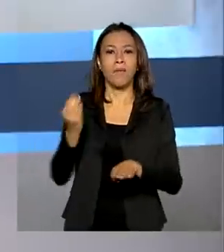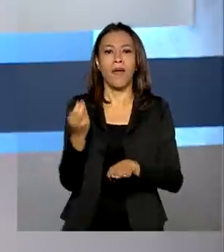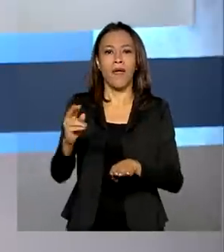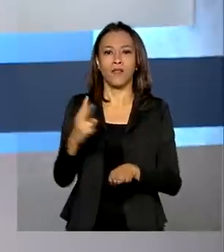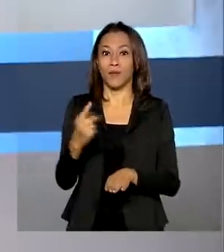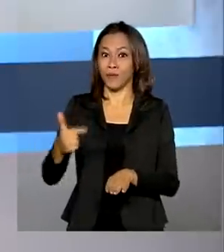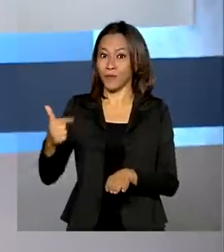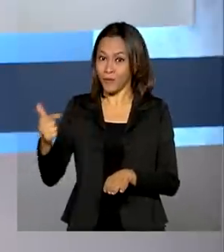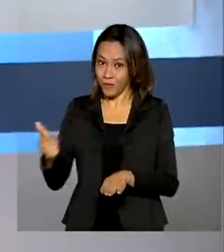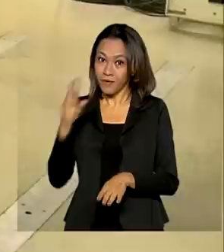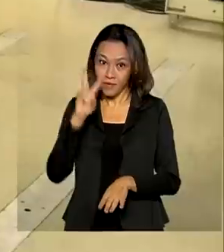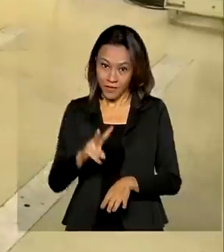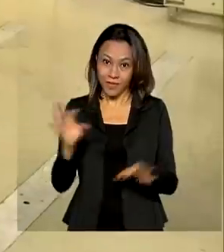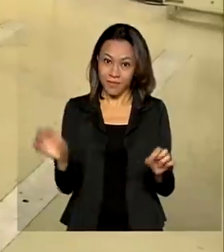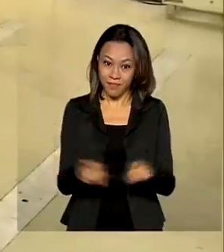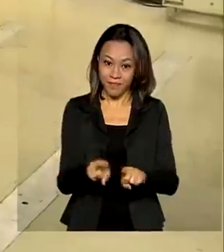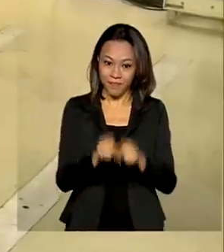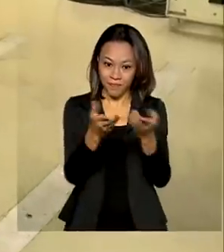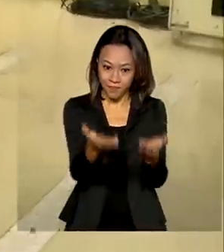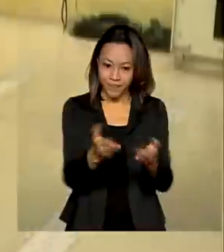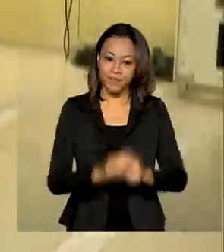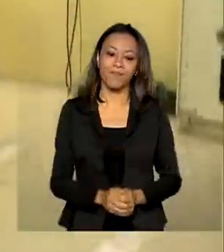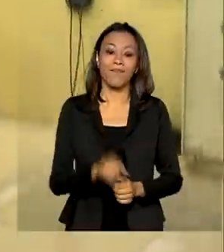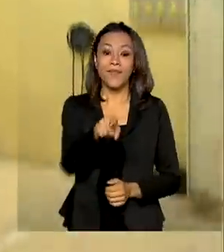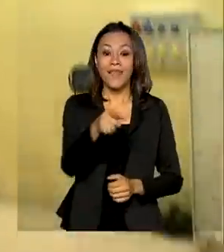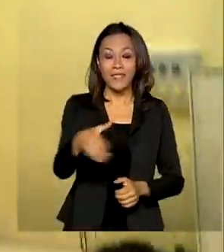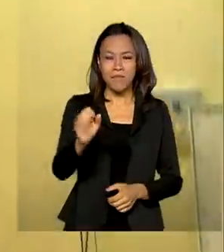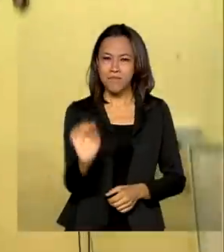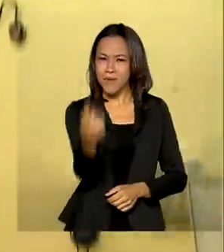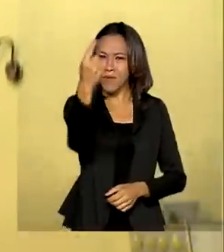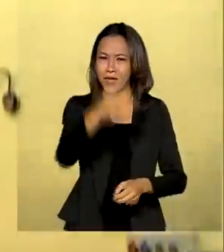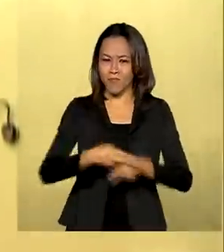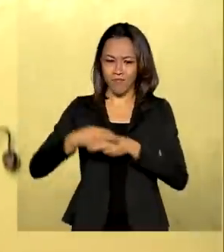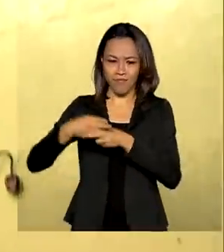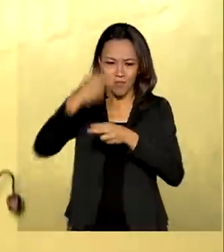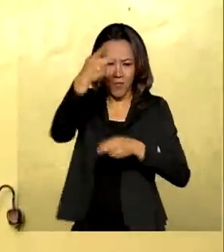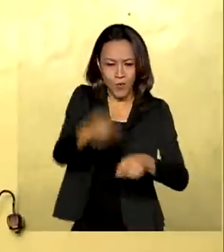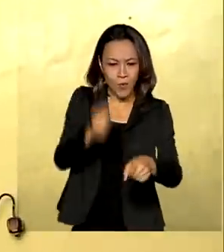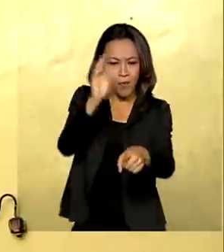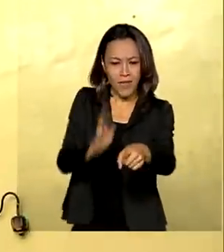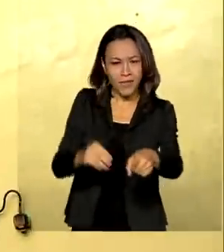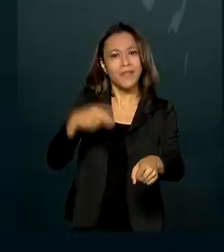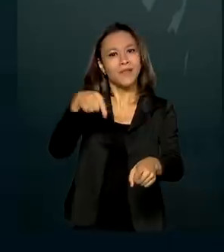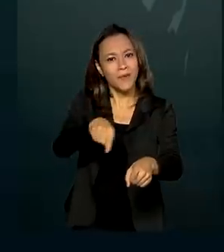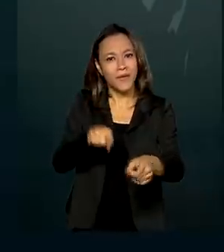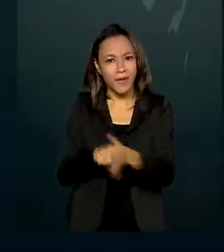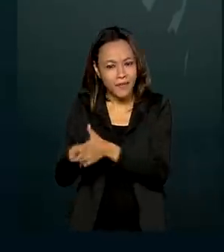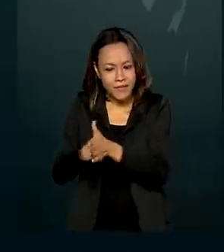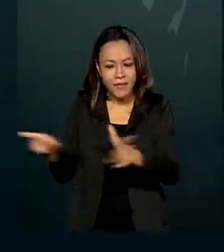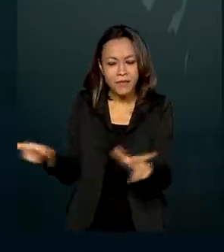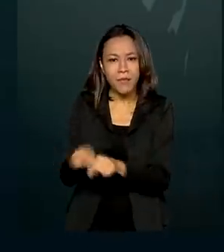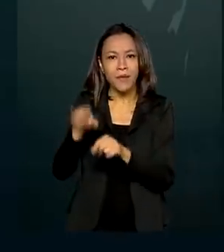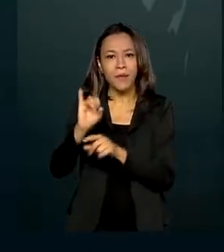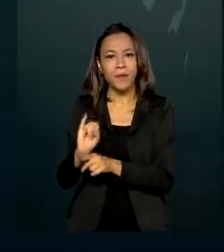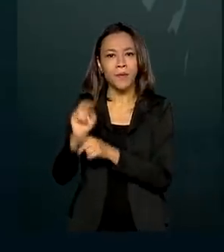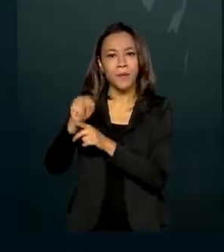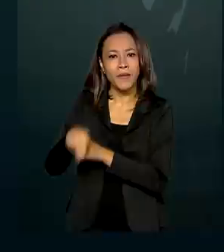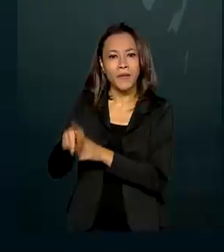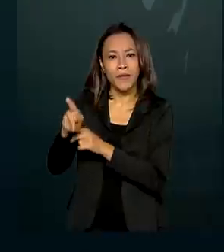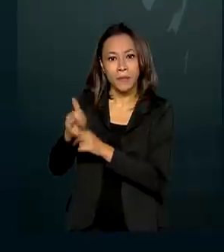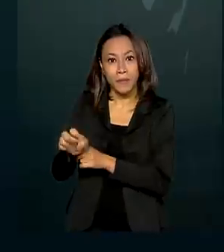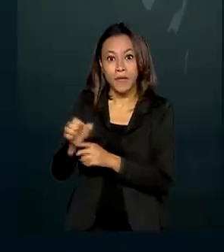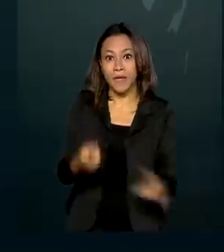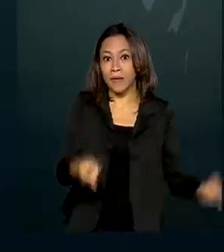de hoje e veja também. O Amazônia-1, primeiro satélite brasileiro desenvolvido pelo INPE, em parceria com a Agência